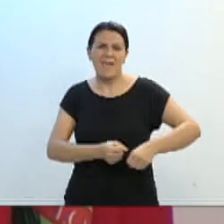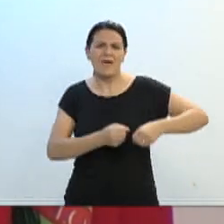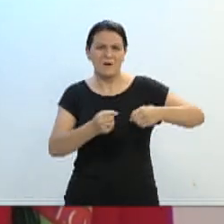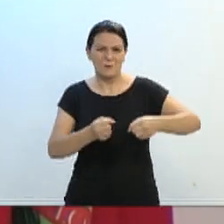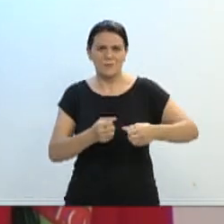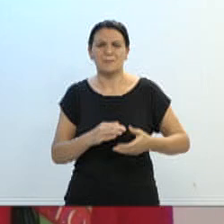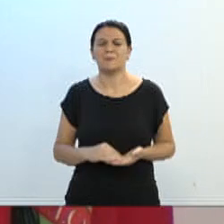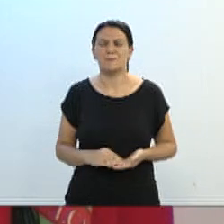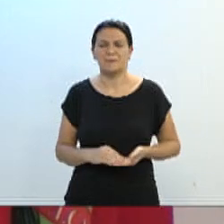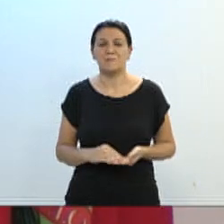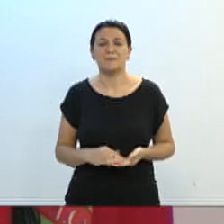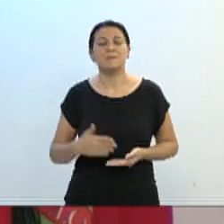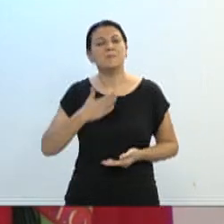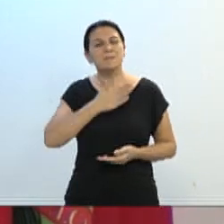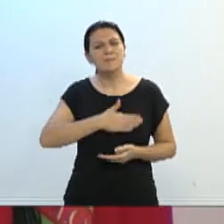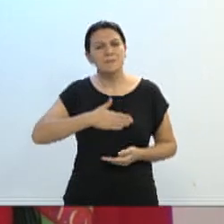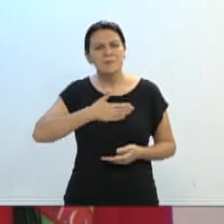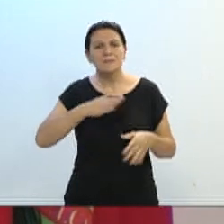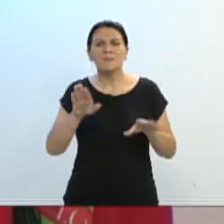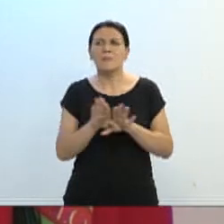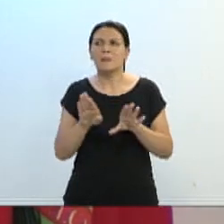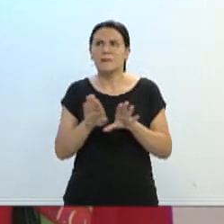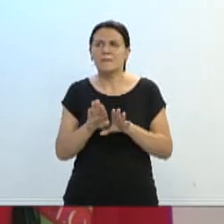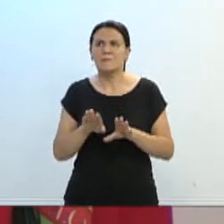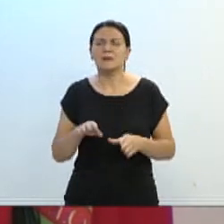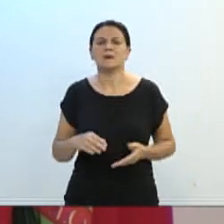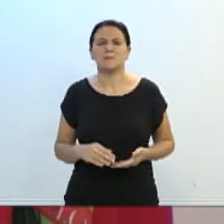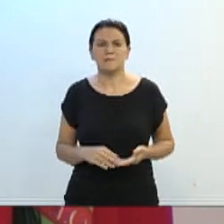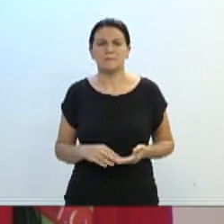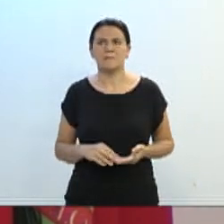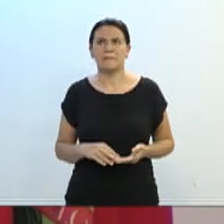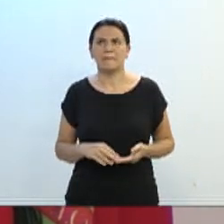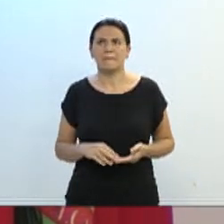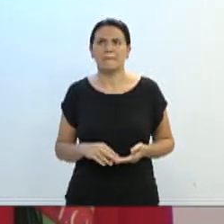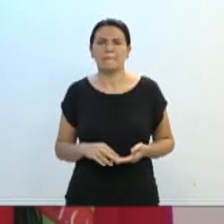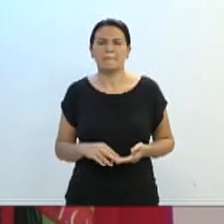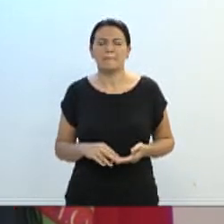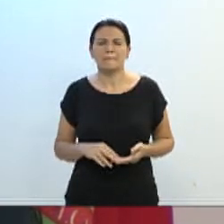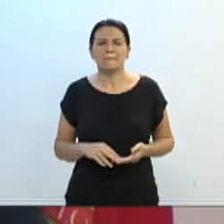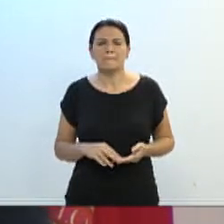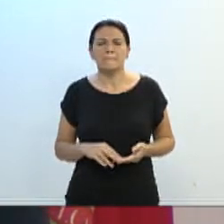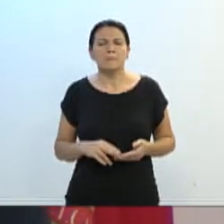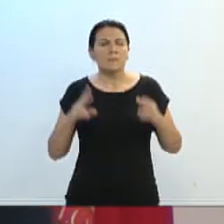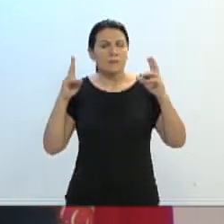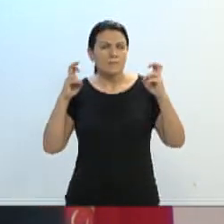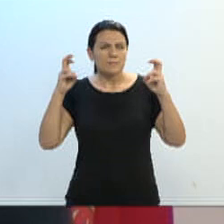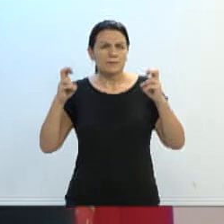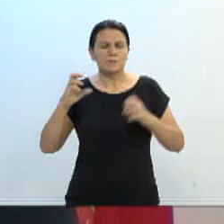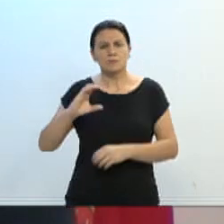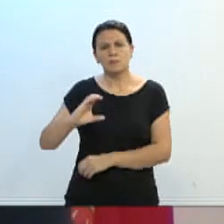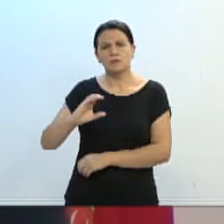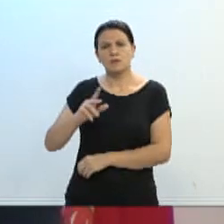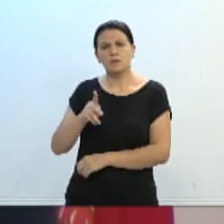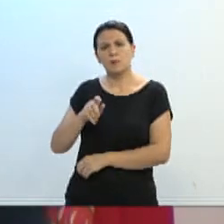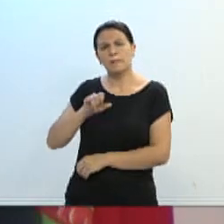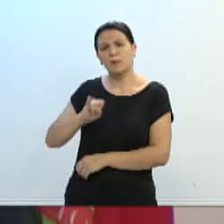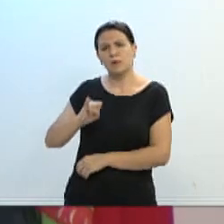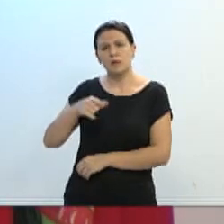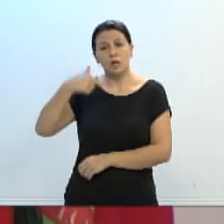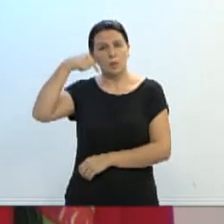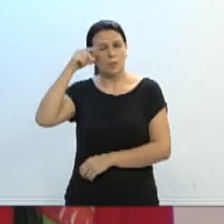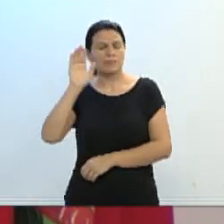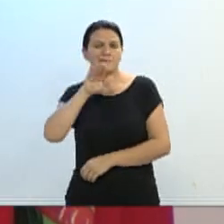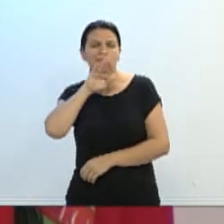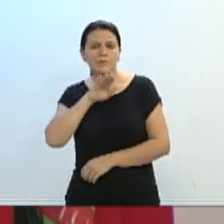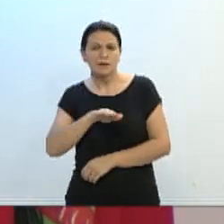de fazer a minha manifestação com relação à CPI do transporte na tarde de ontem.